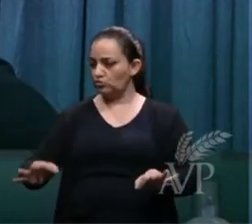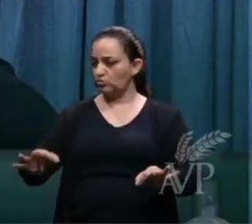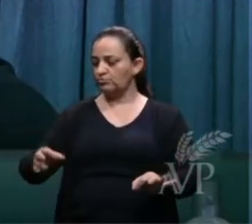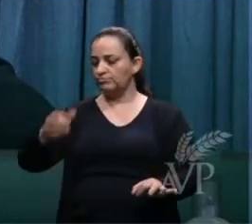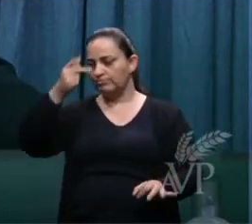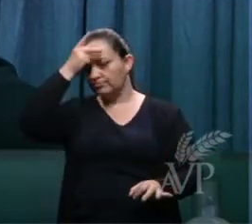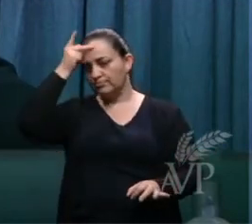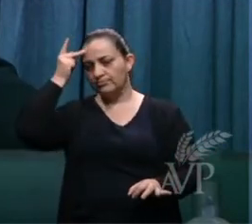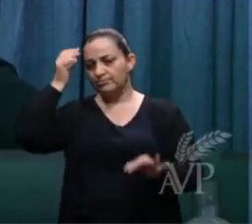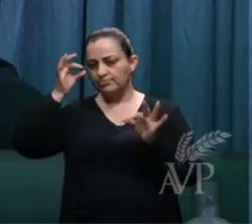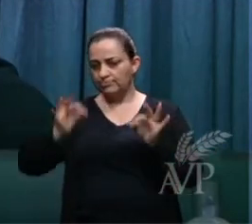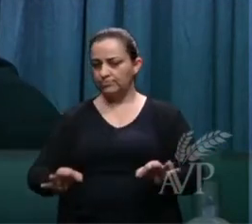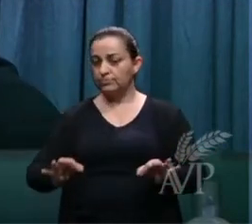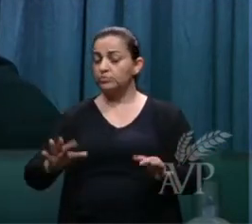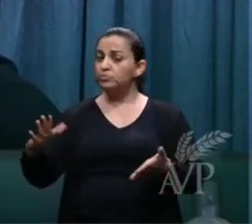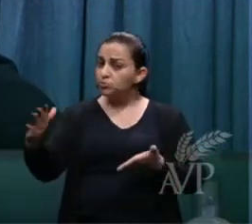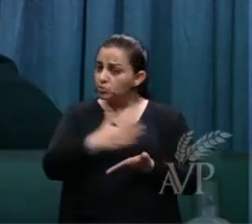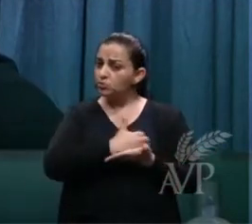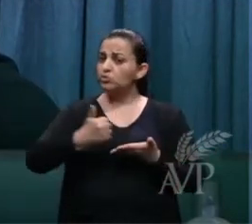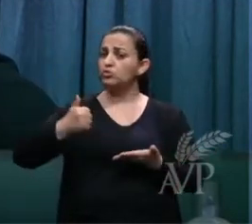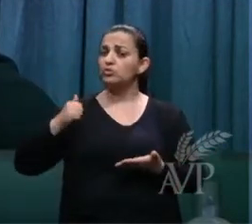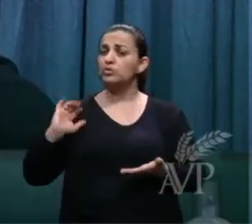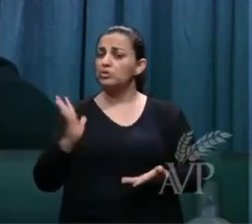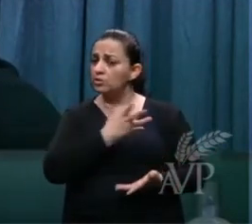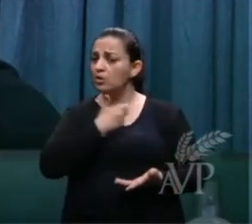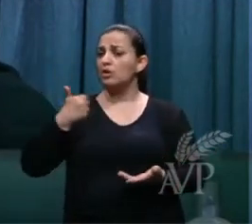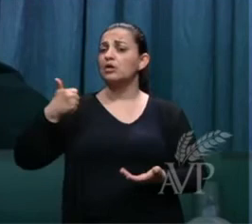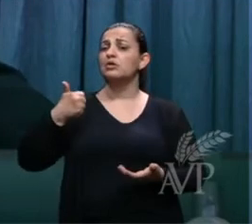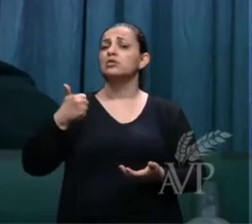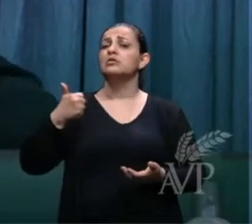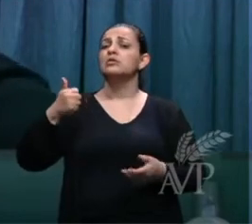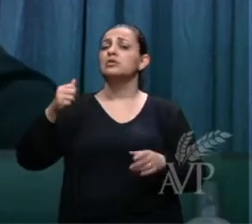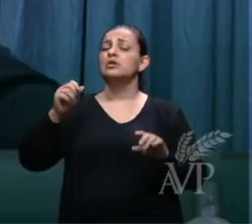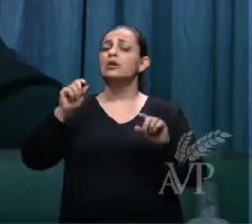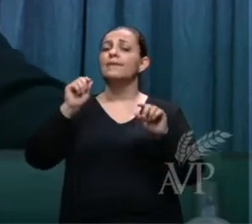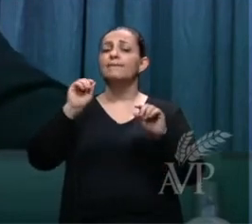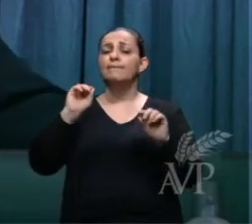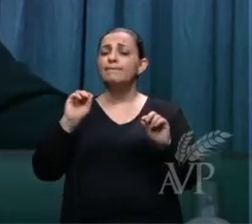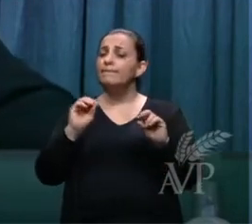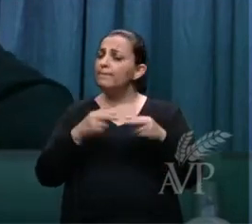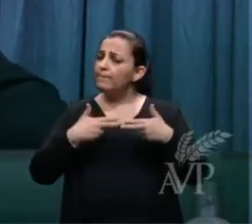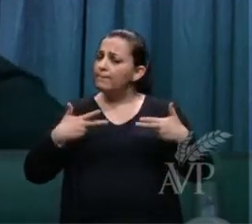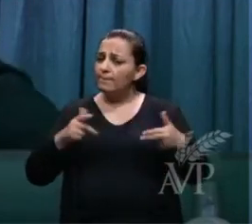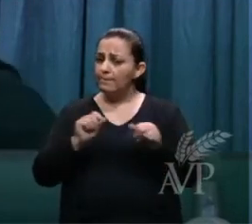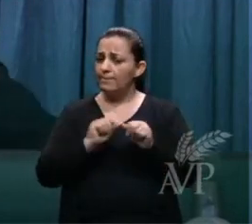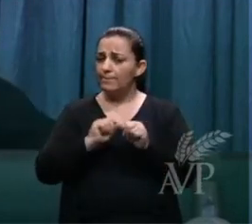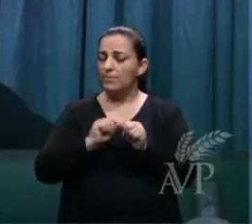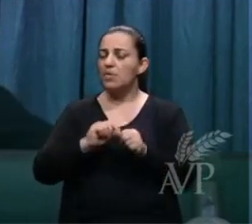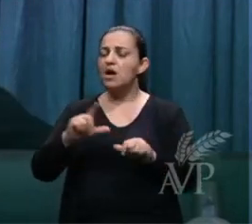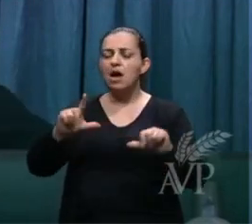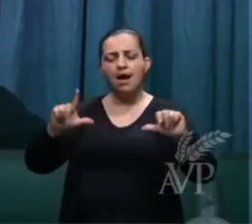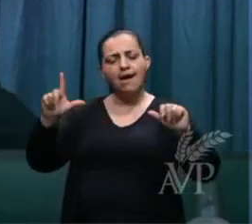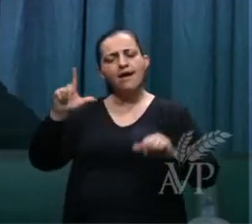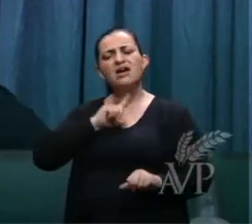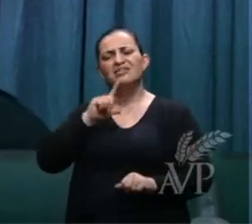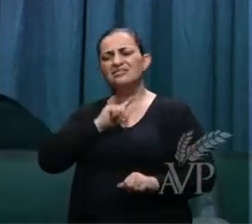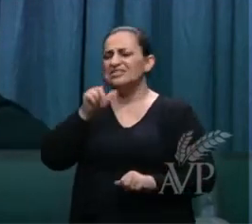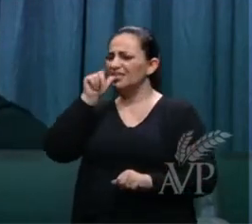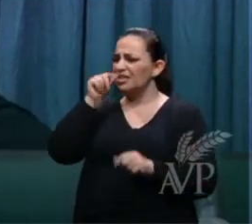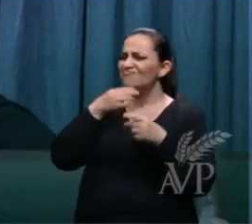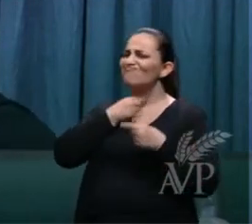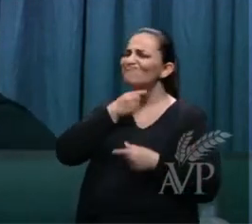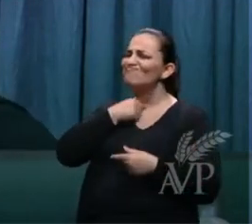e serão salvos é pelas obras tive sede me deste de beber tive fome